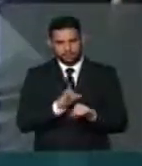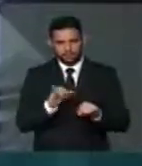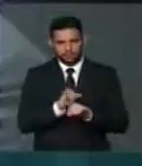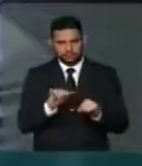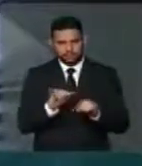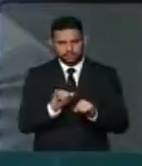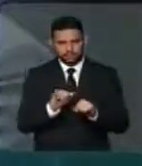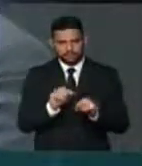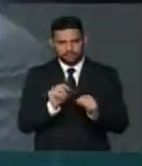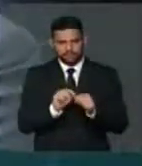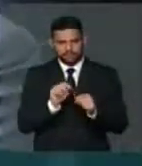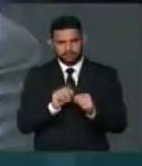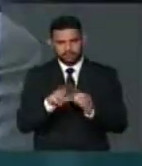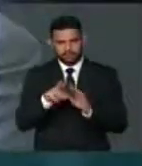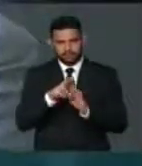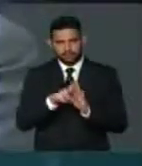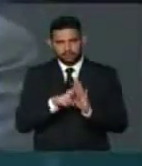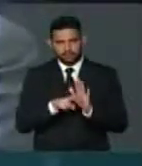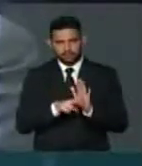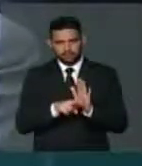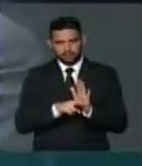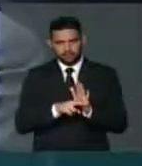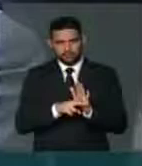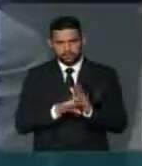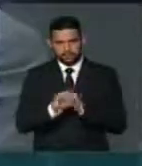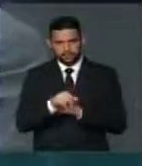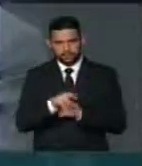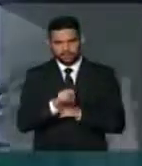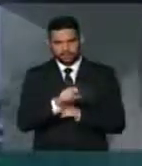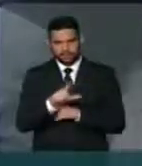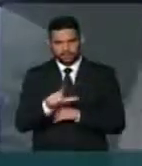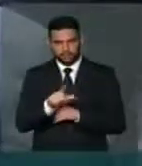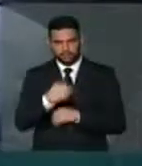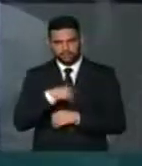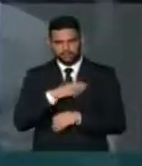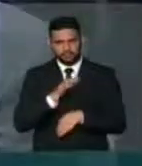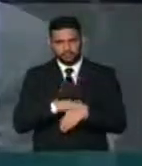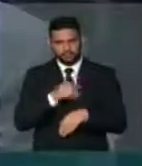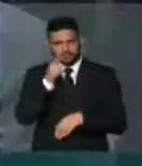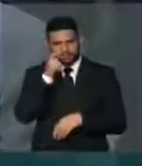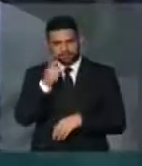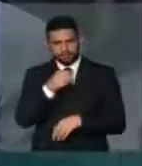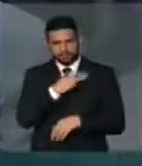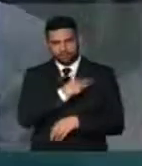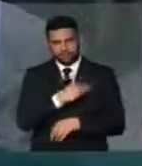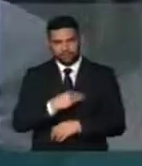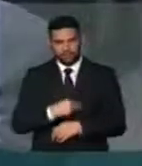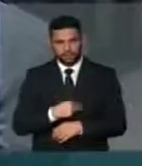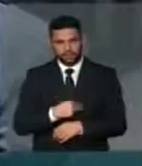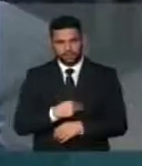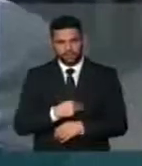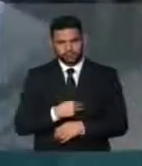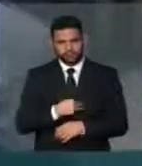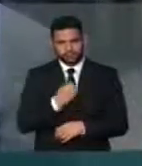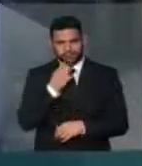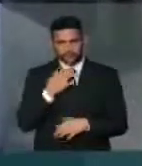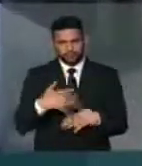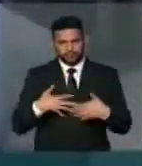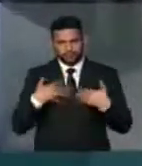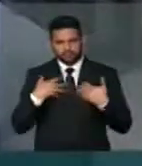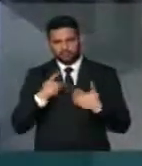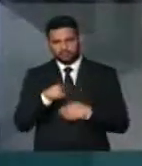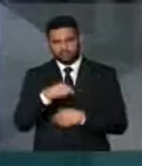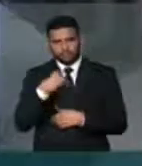são que foram determinações da Casa Civil. Muito me admira porque o ministro, embora vaidoso, é o ex